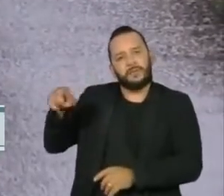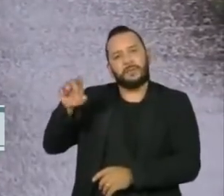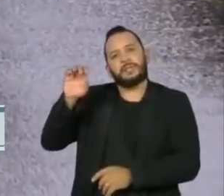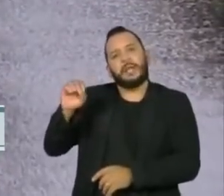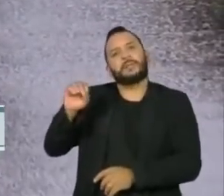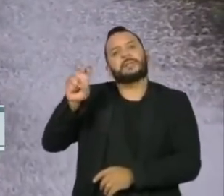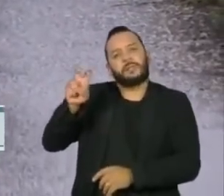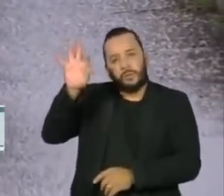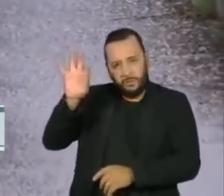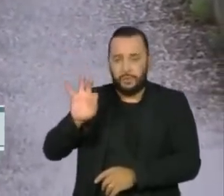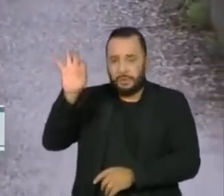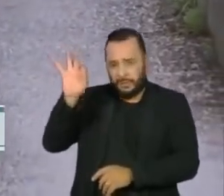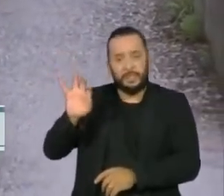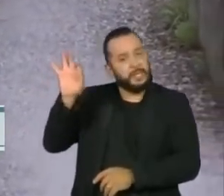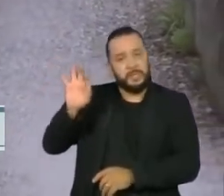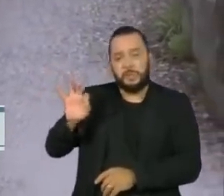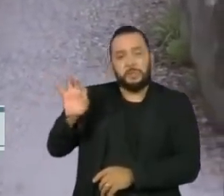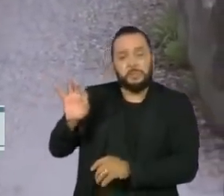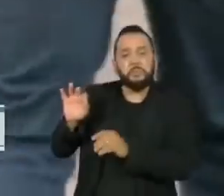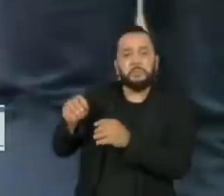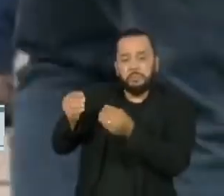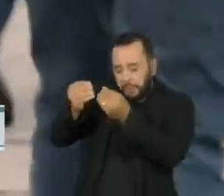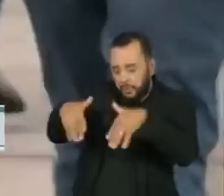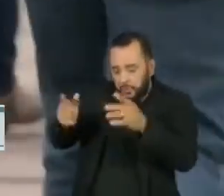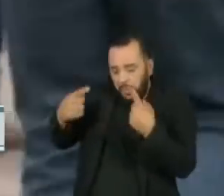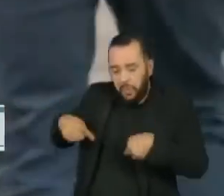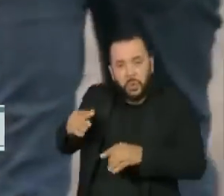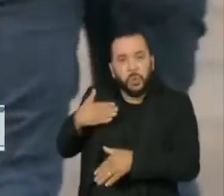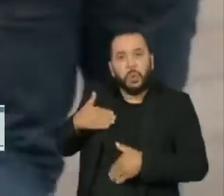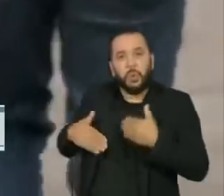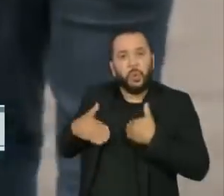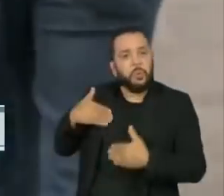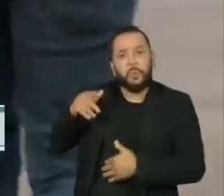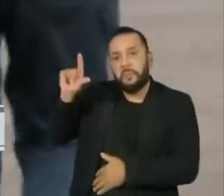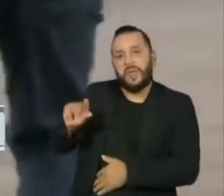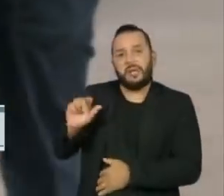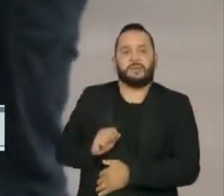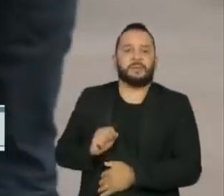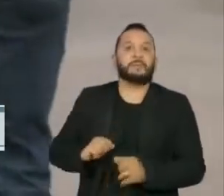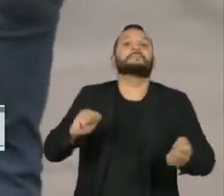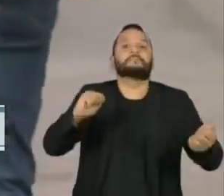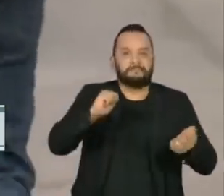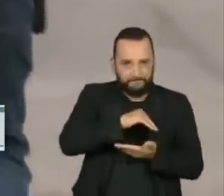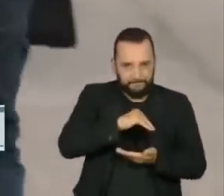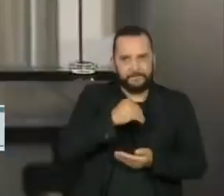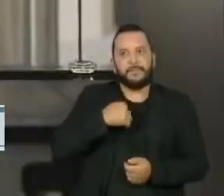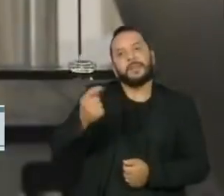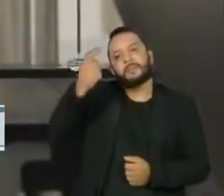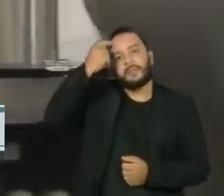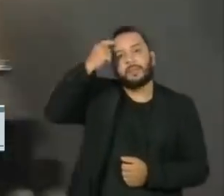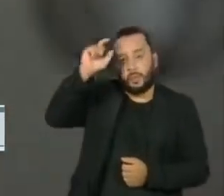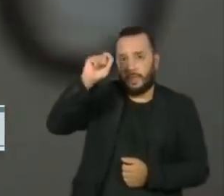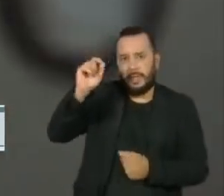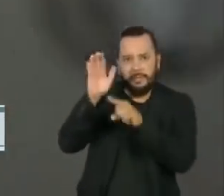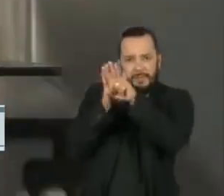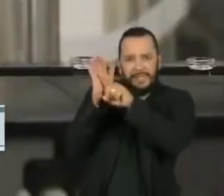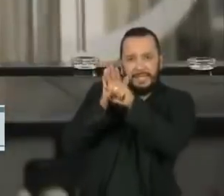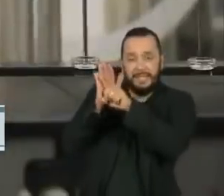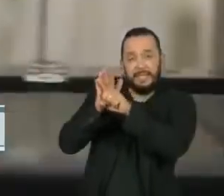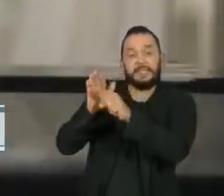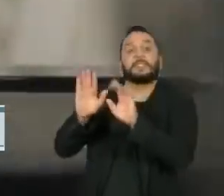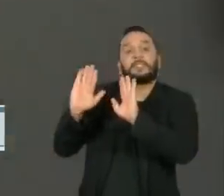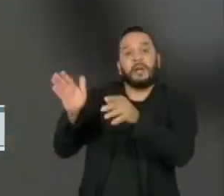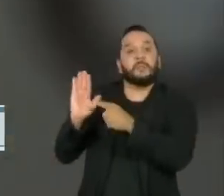% reportaram algum evento adverso. A Anvisa levou em consideração os estudos